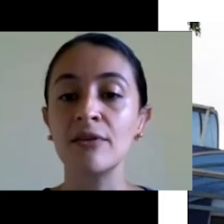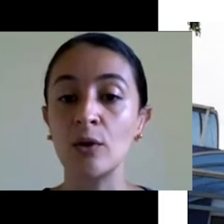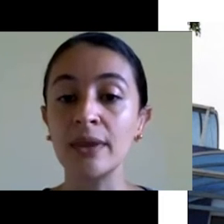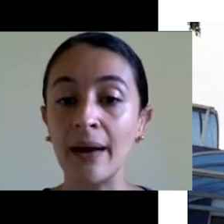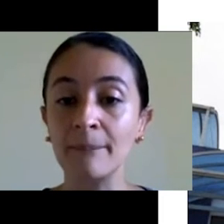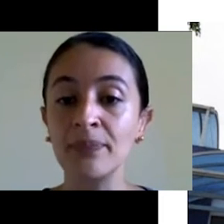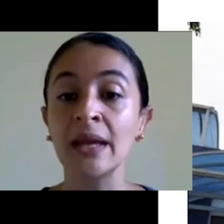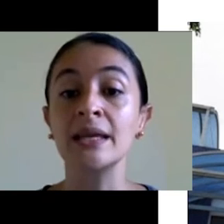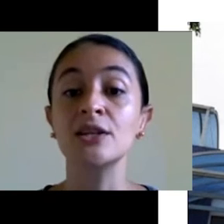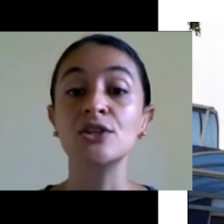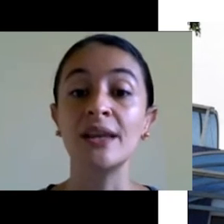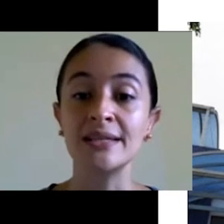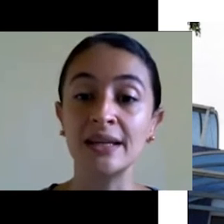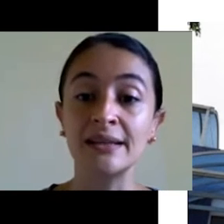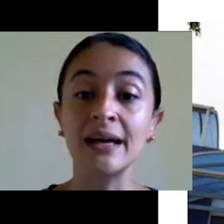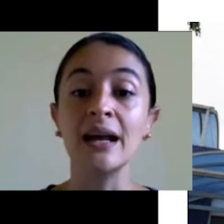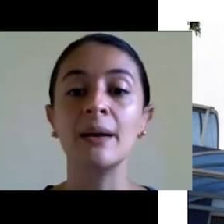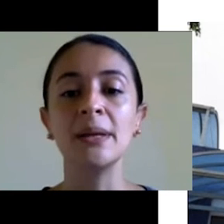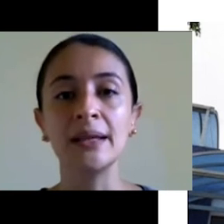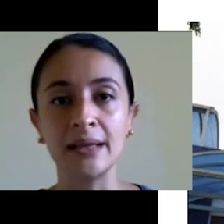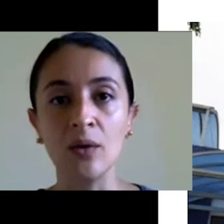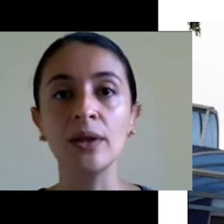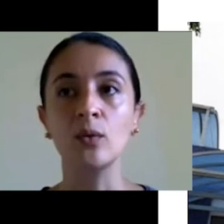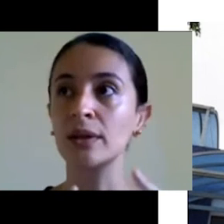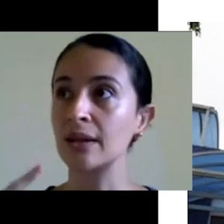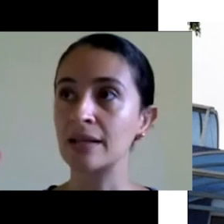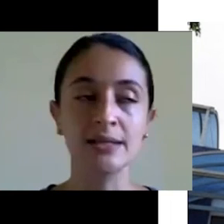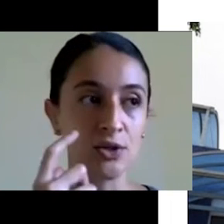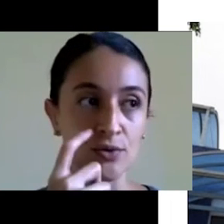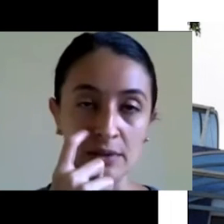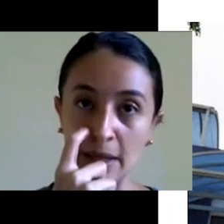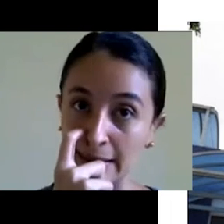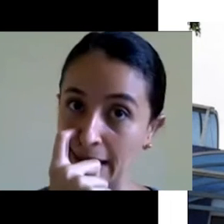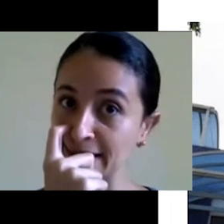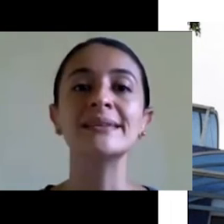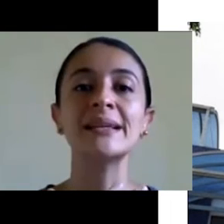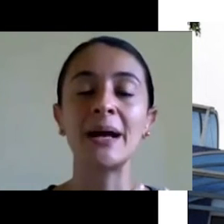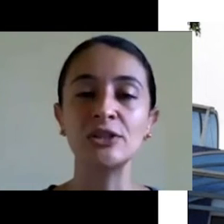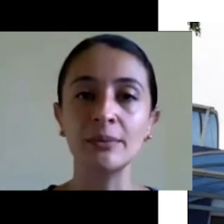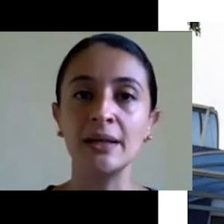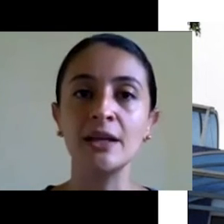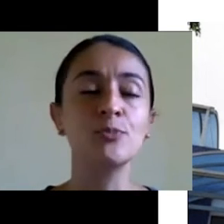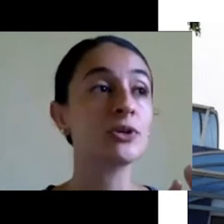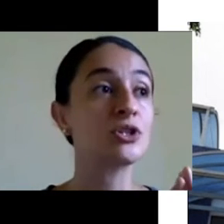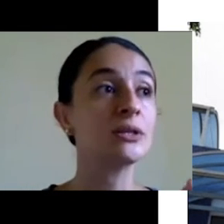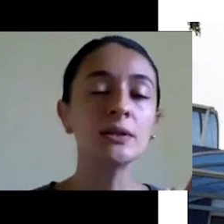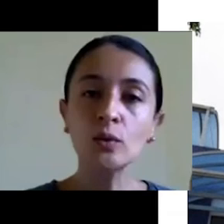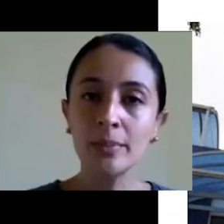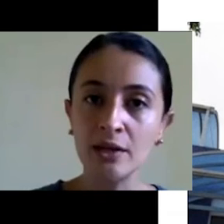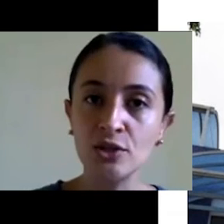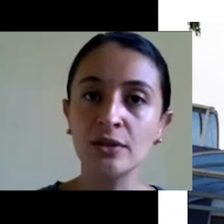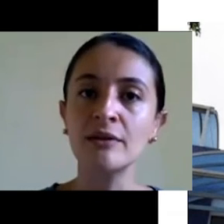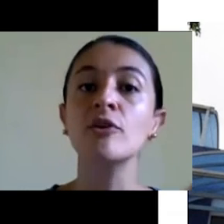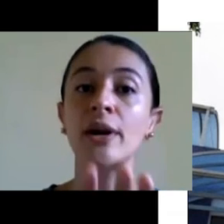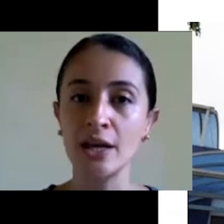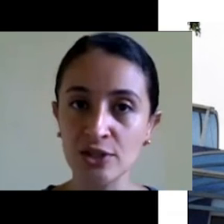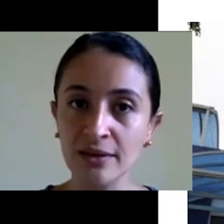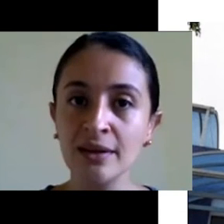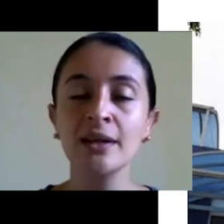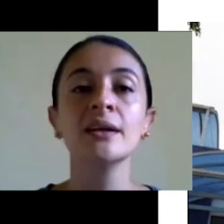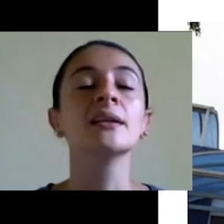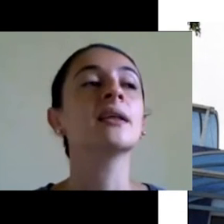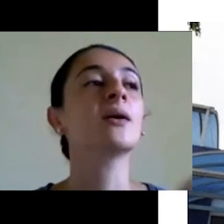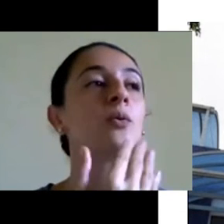que vai cuidar. E a gente tem a sanitária ambiental. Que cuida das questões ambientais. E dessa parte também, né? De proteger tanto o ambiente, tanto a